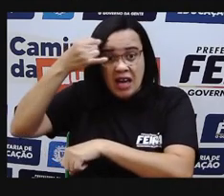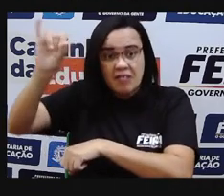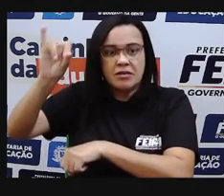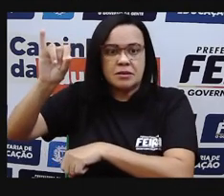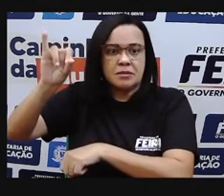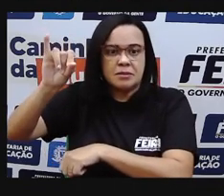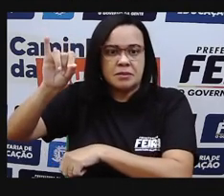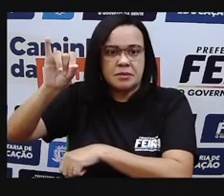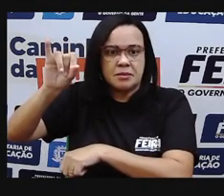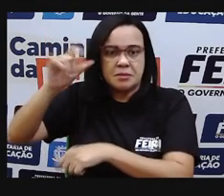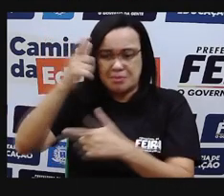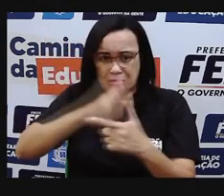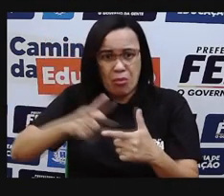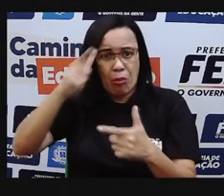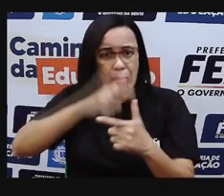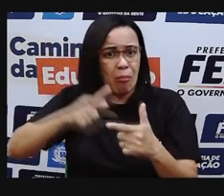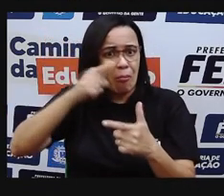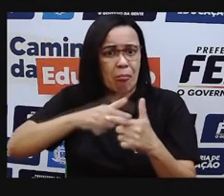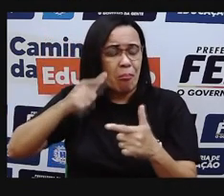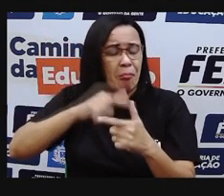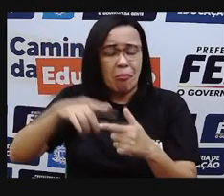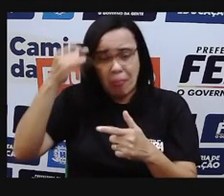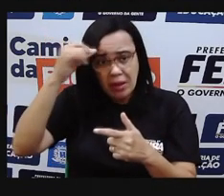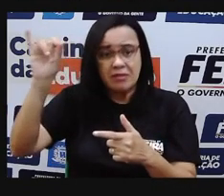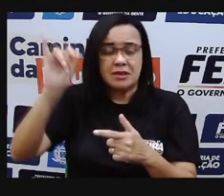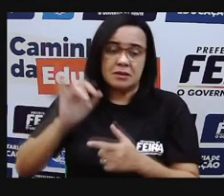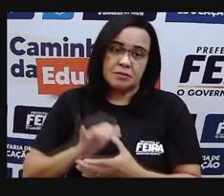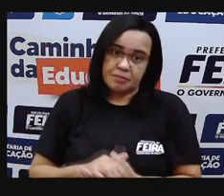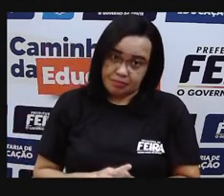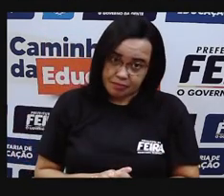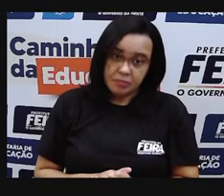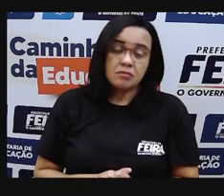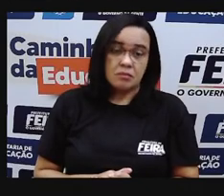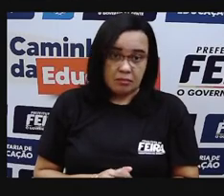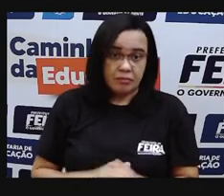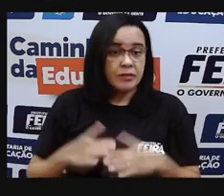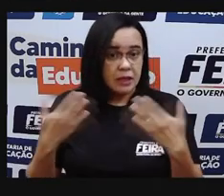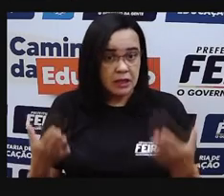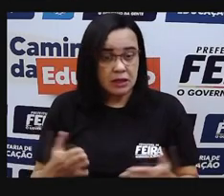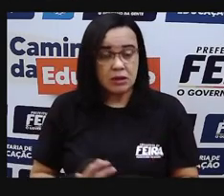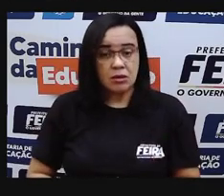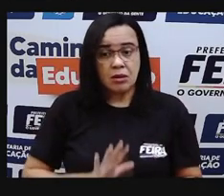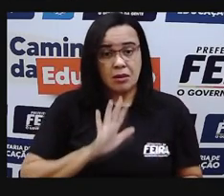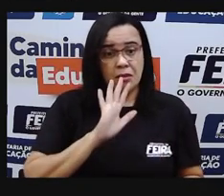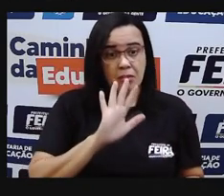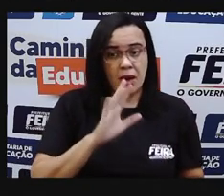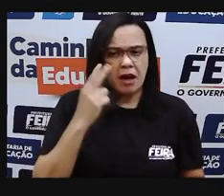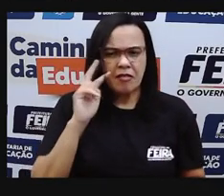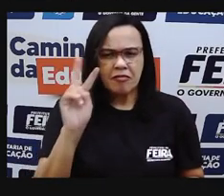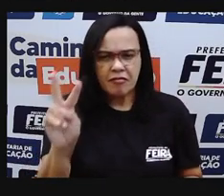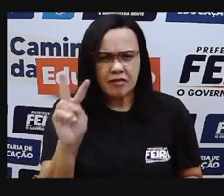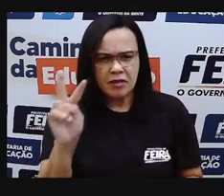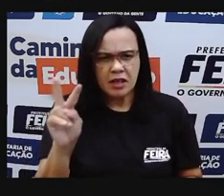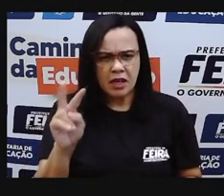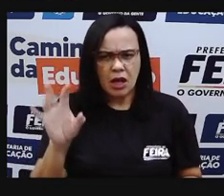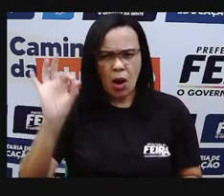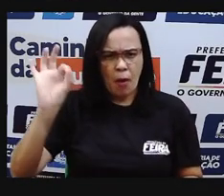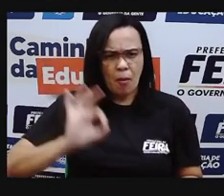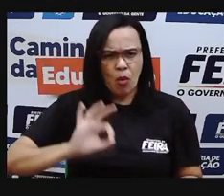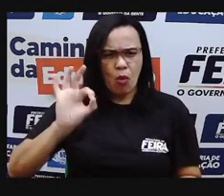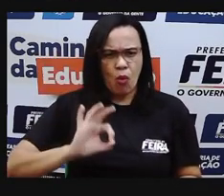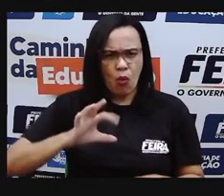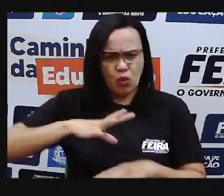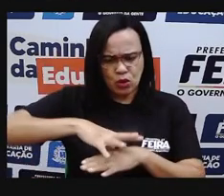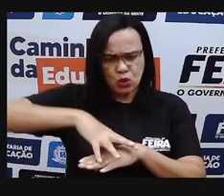do Sol, ok? E aí, o que acontece, ó, a gente pode observar aqui uma porcentagem de absorção desses raios.